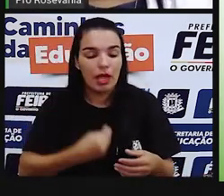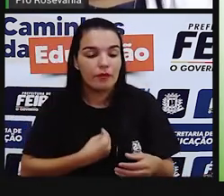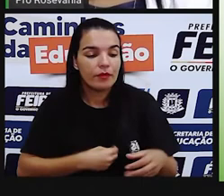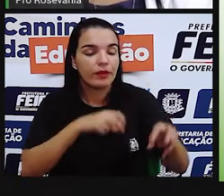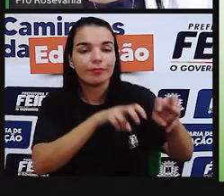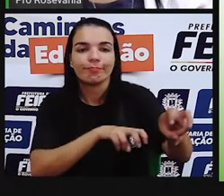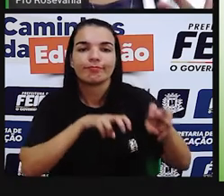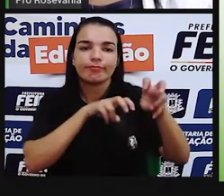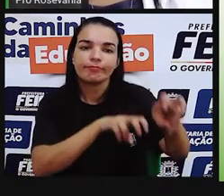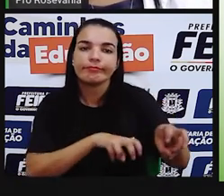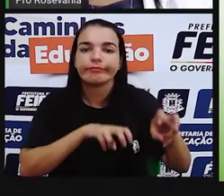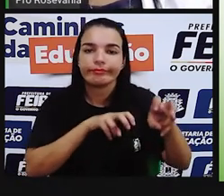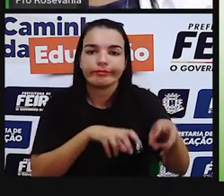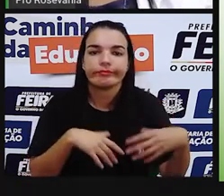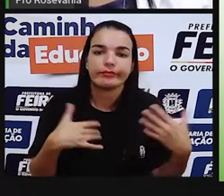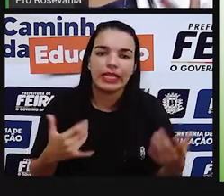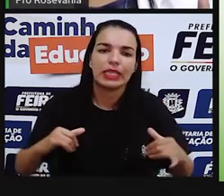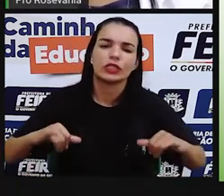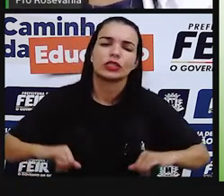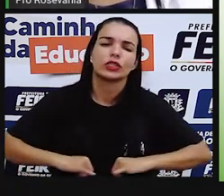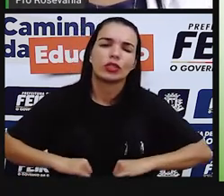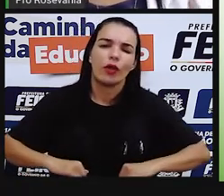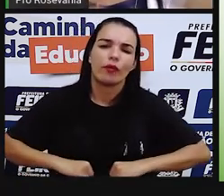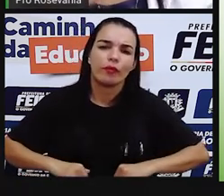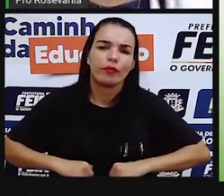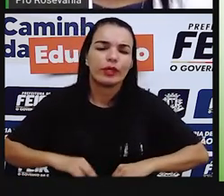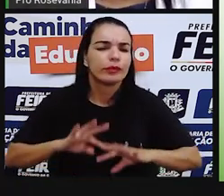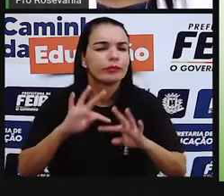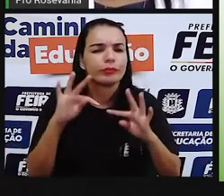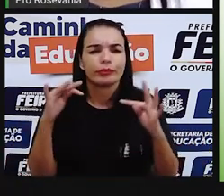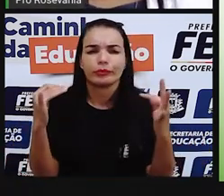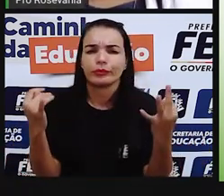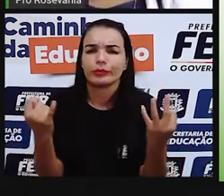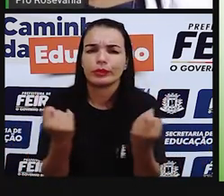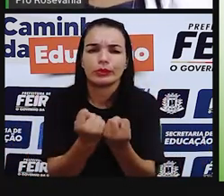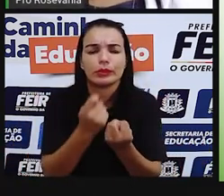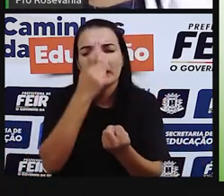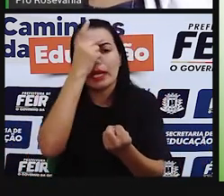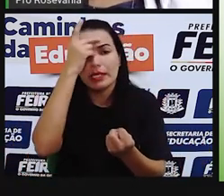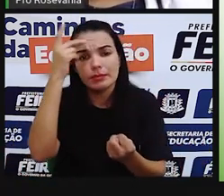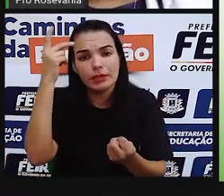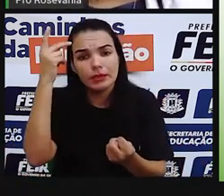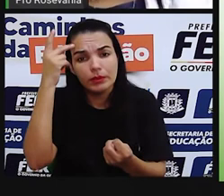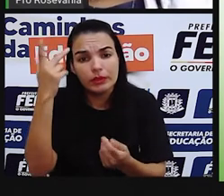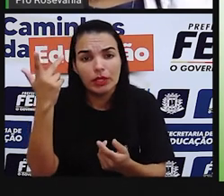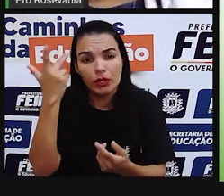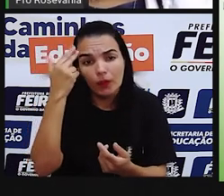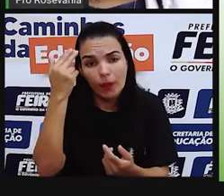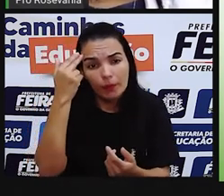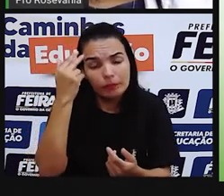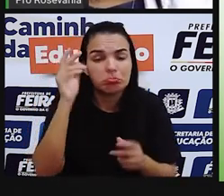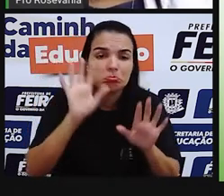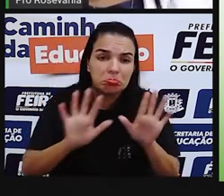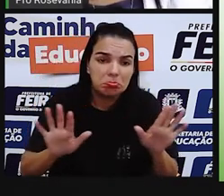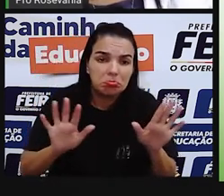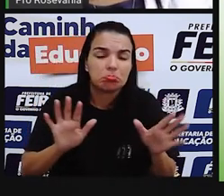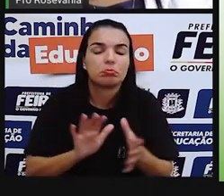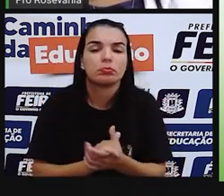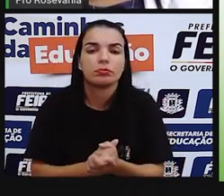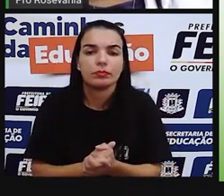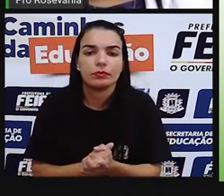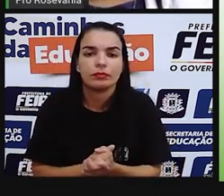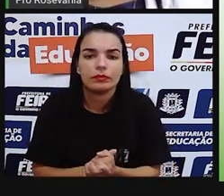atividades e sofrendo ação da leite e tudo, que é igualzinho como as outras pessoas que trabalham nessa